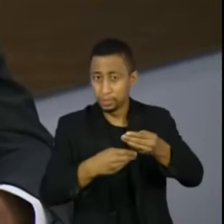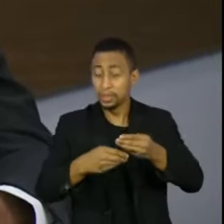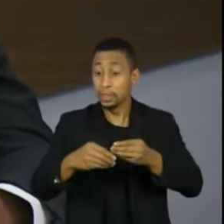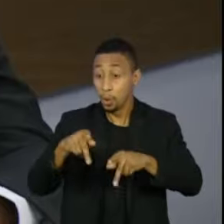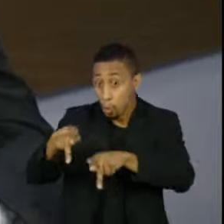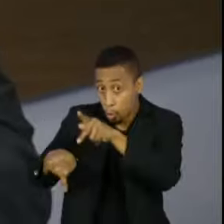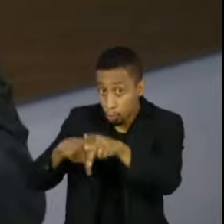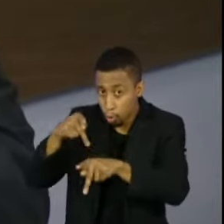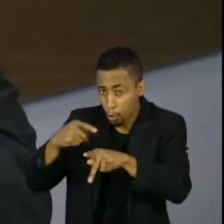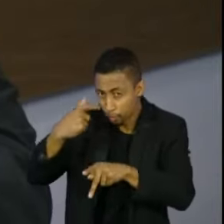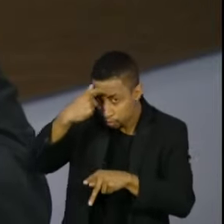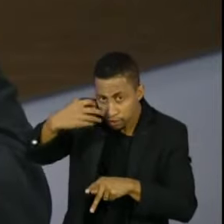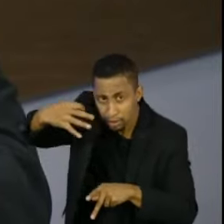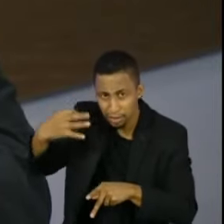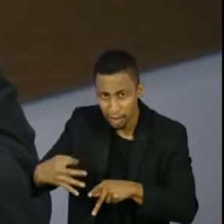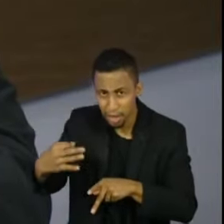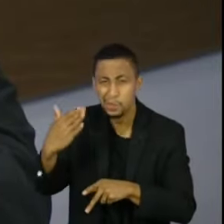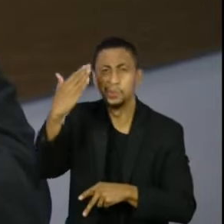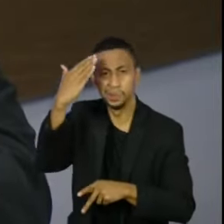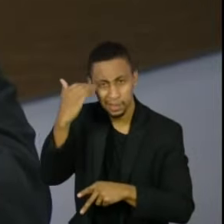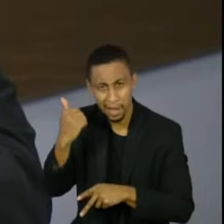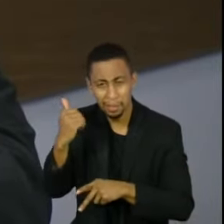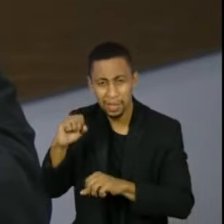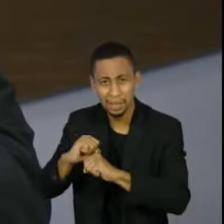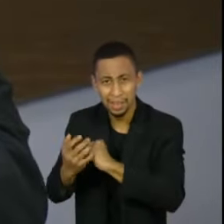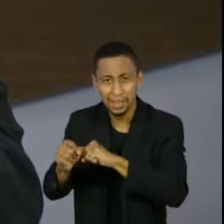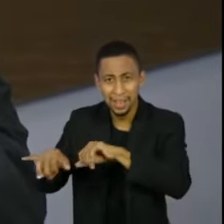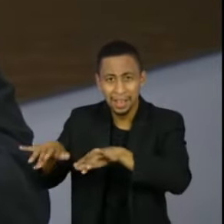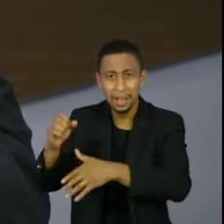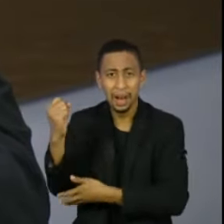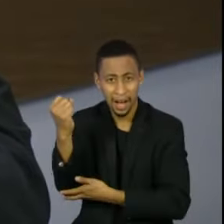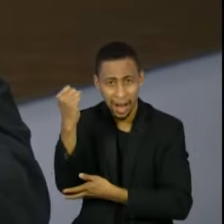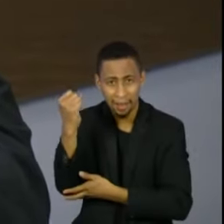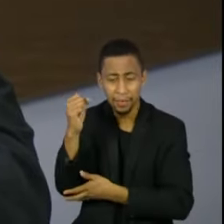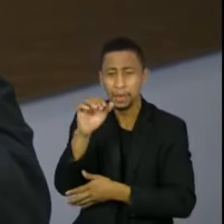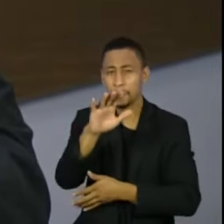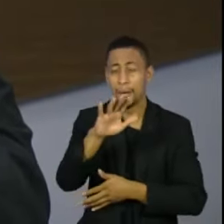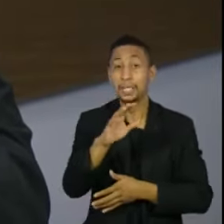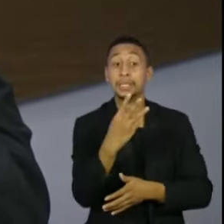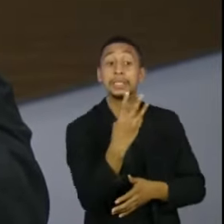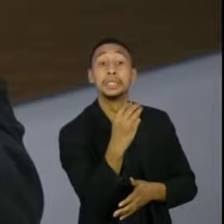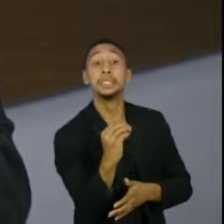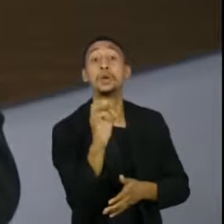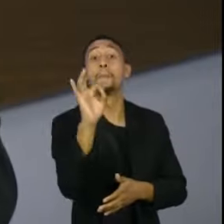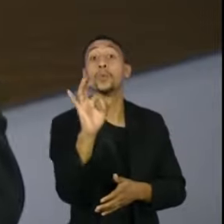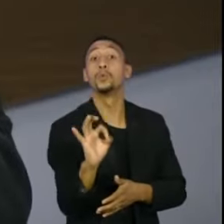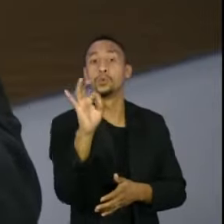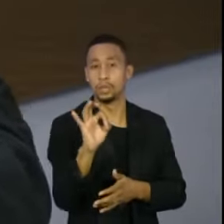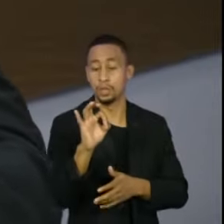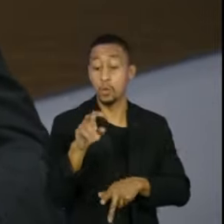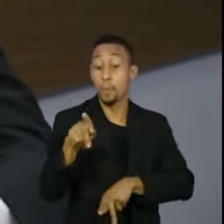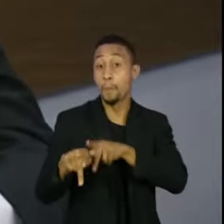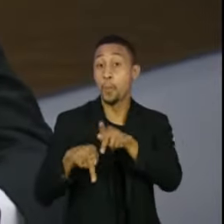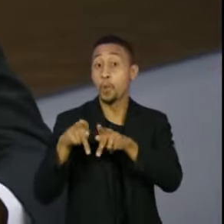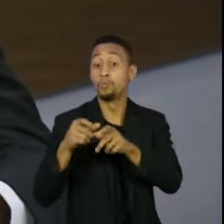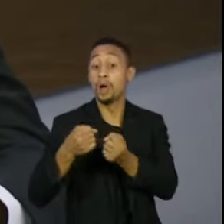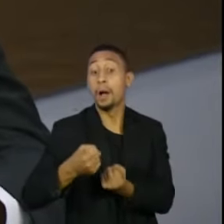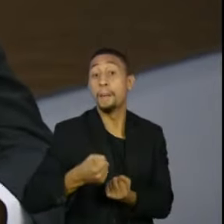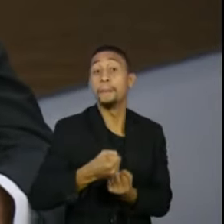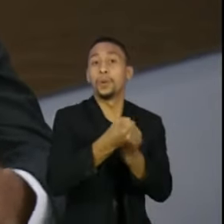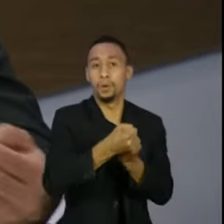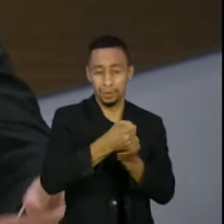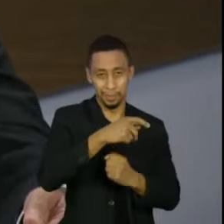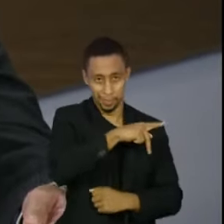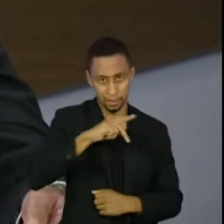pandemia, mas os apoiadores do presidente Jair Bolsonaro, que são mais ou menos 30% da população, não digo os apoiadores mais fiéis, mas existem 30% da